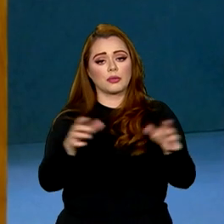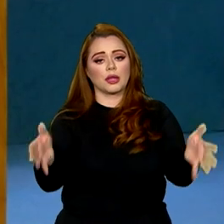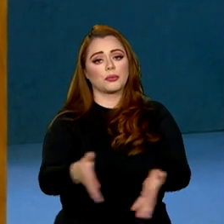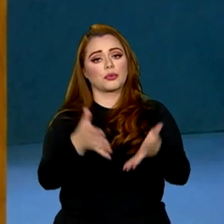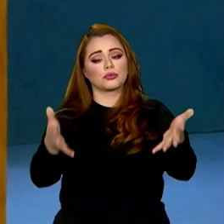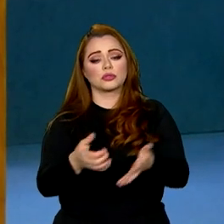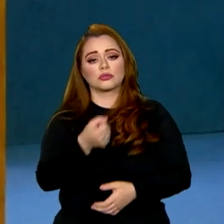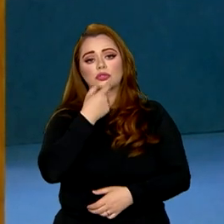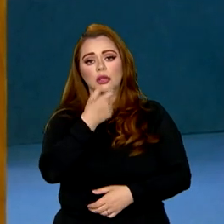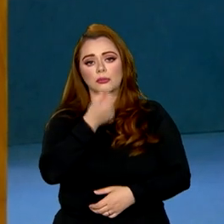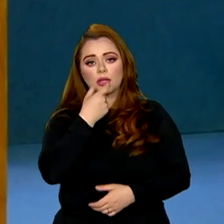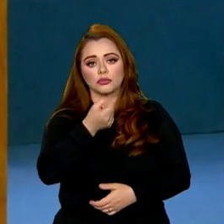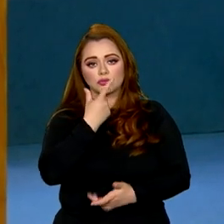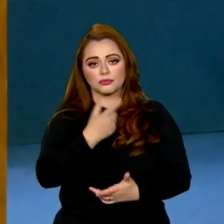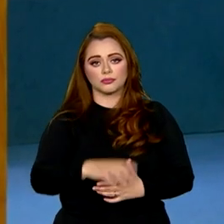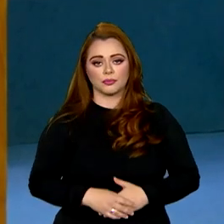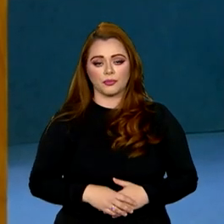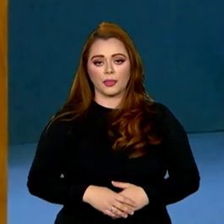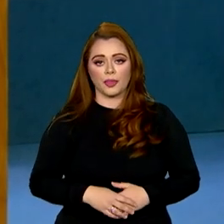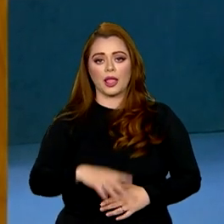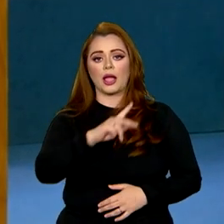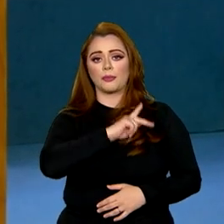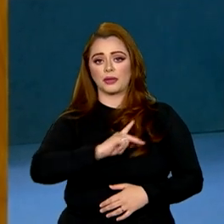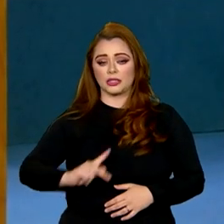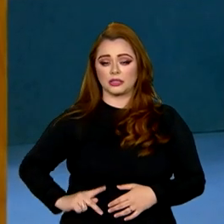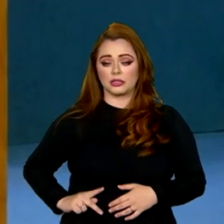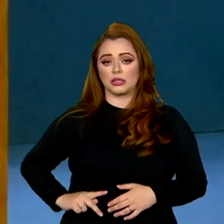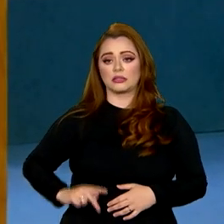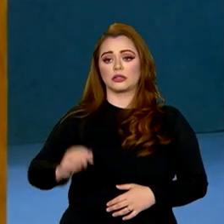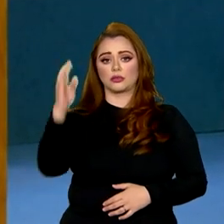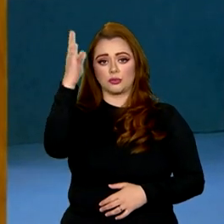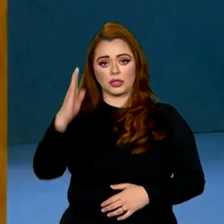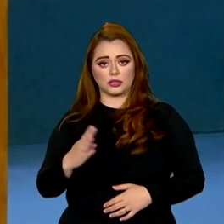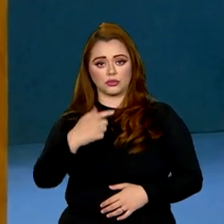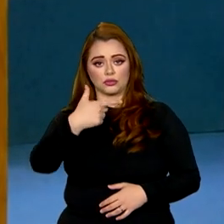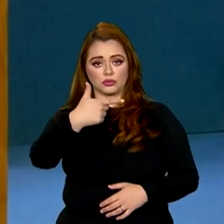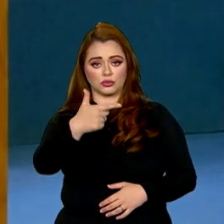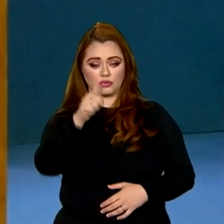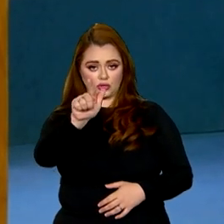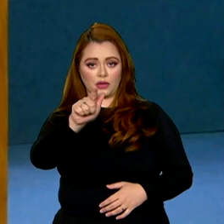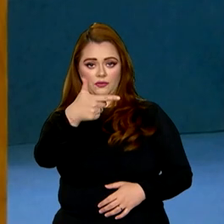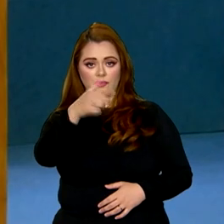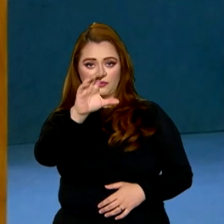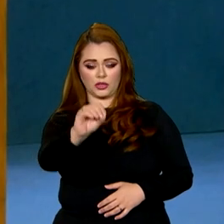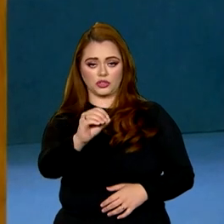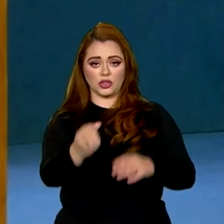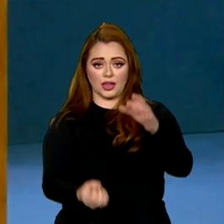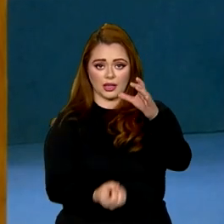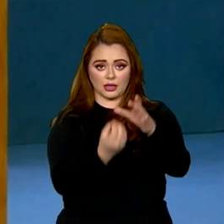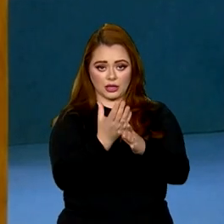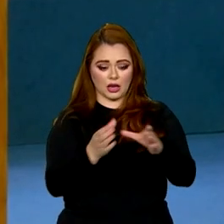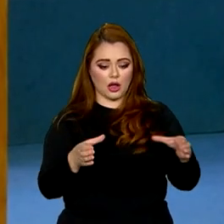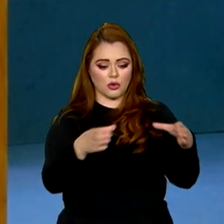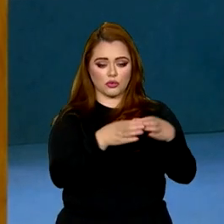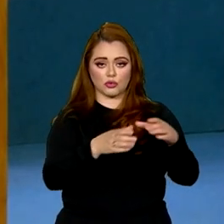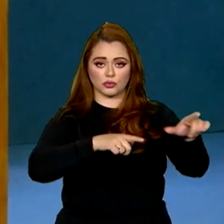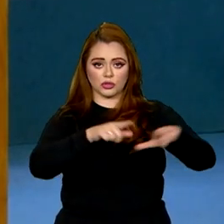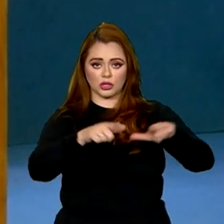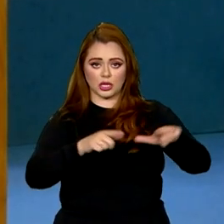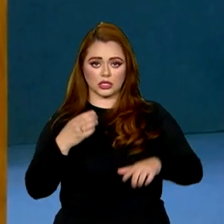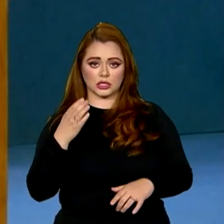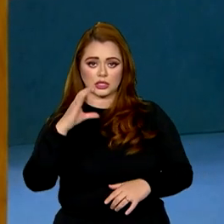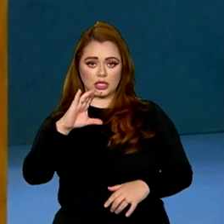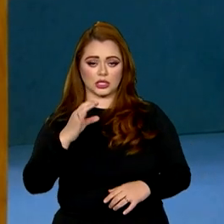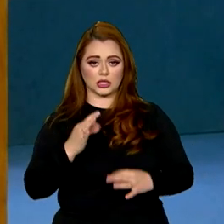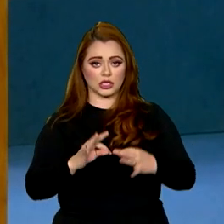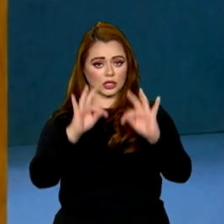medicamentos. Na Presidenta Brasileira do G20, vamos propor a criação de um grupo de trabalho em ciência, tecnologia